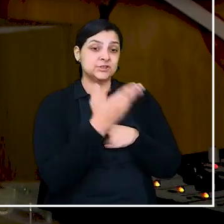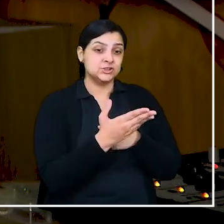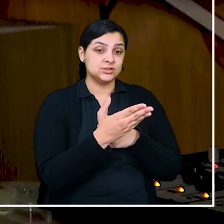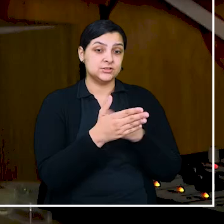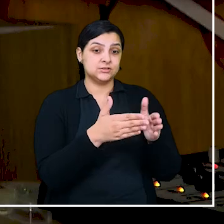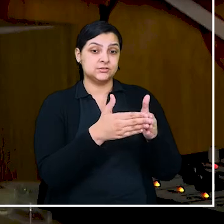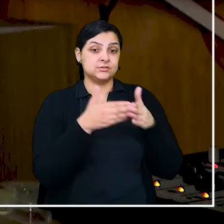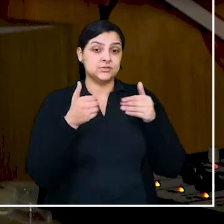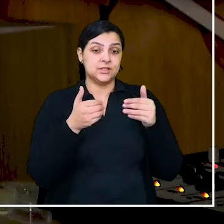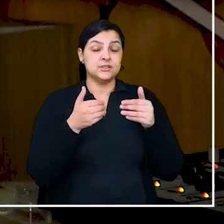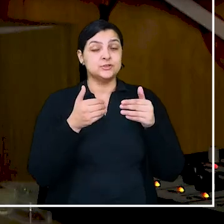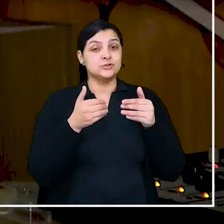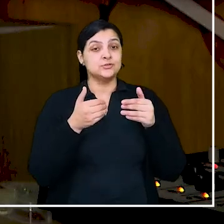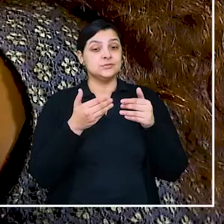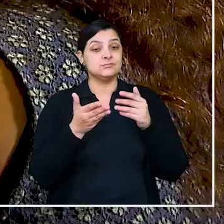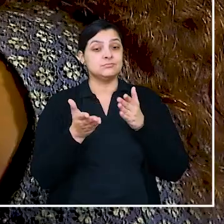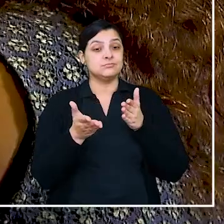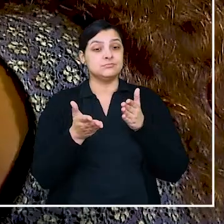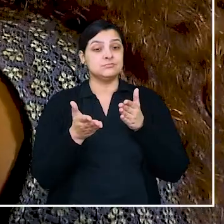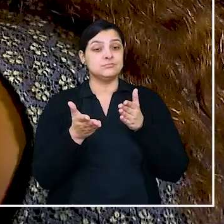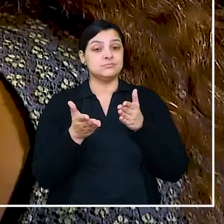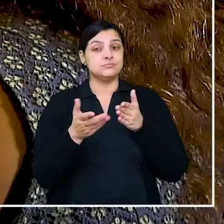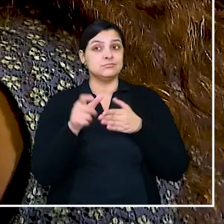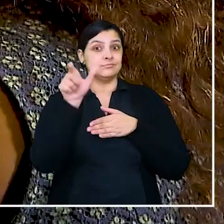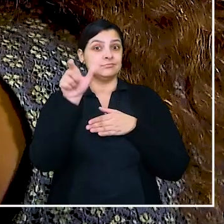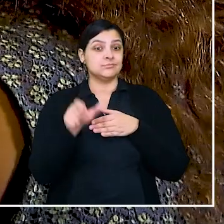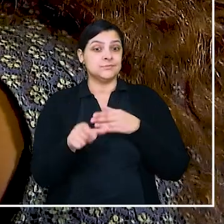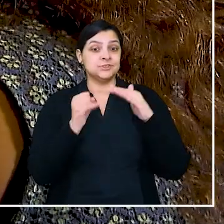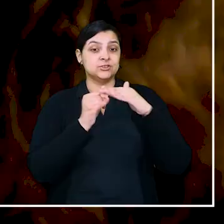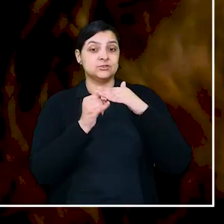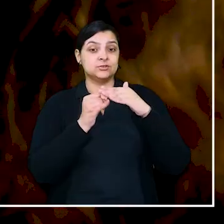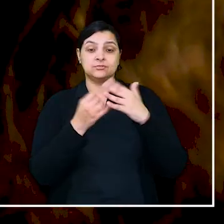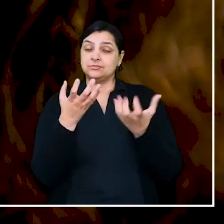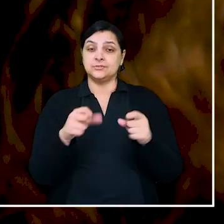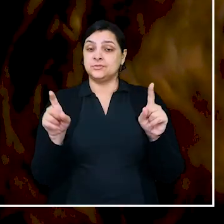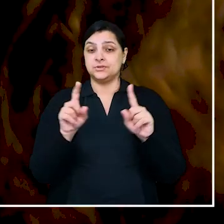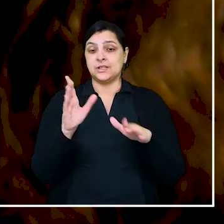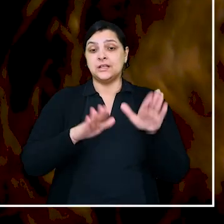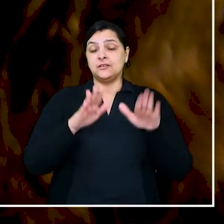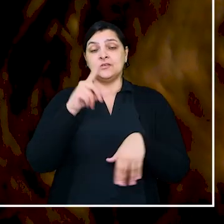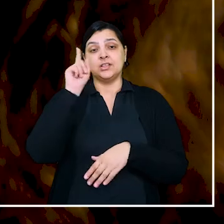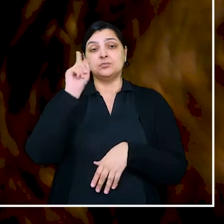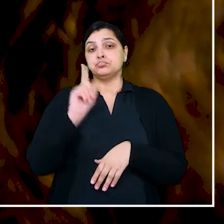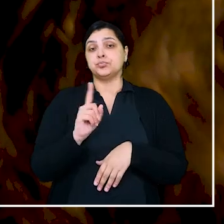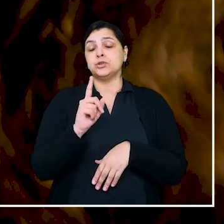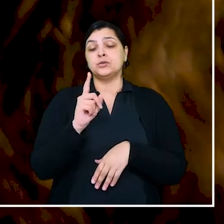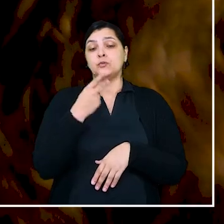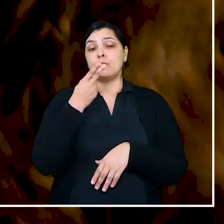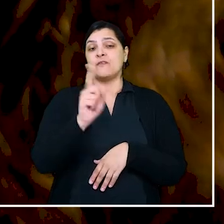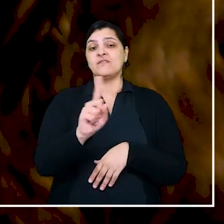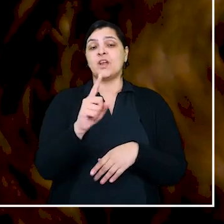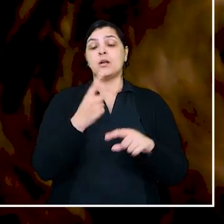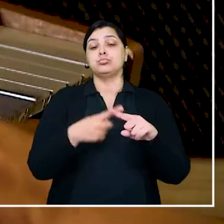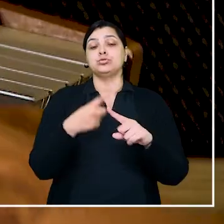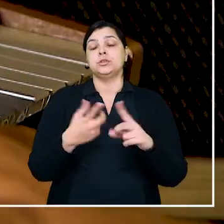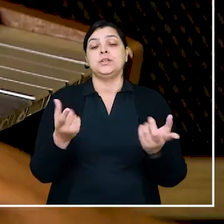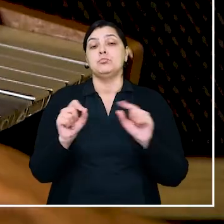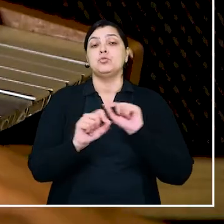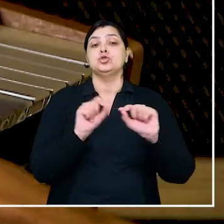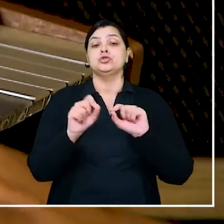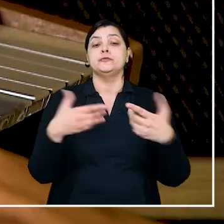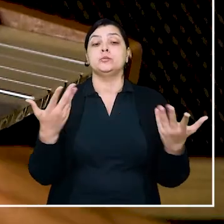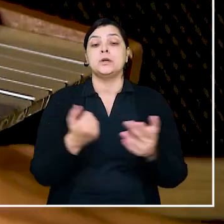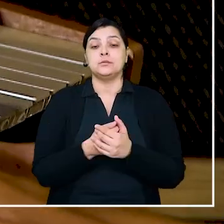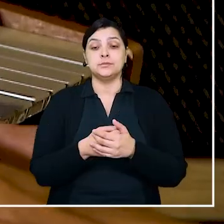crédito, vamos dizer assim, para uma determinada instituição, ele é recusado sem que você saiba exatamente por quê. O crédito é